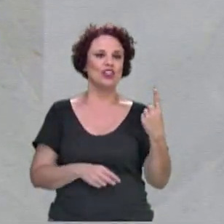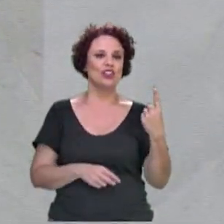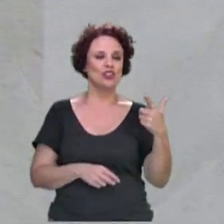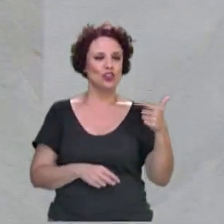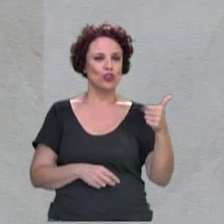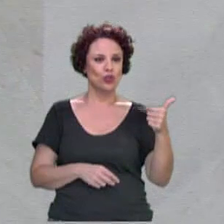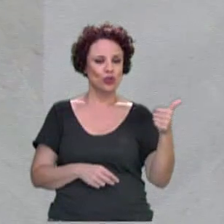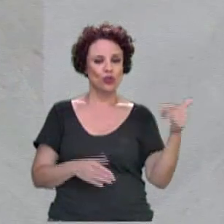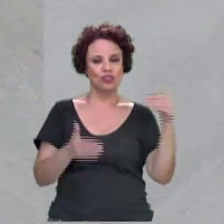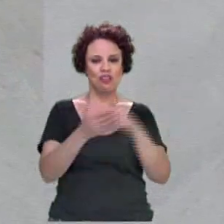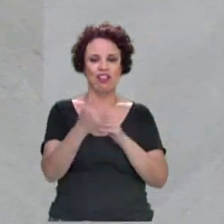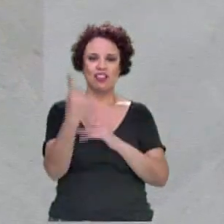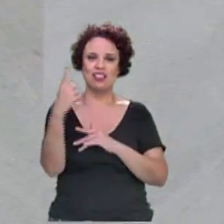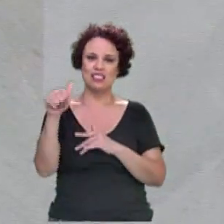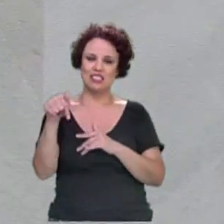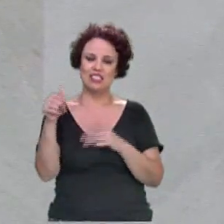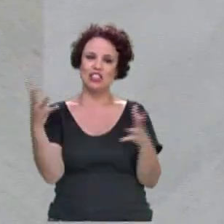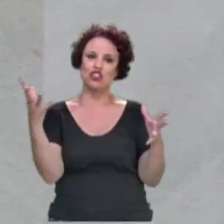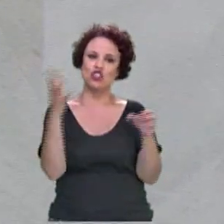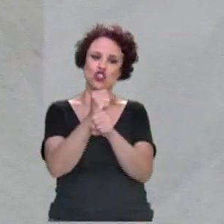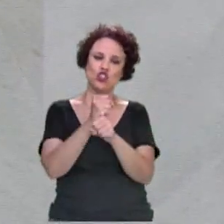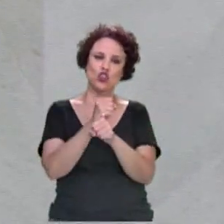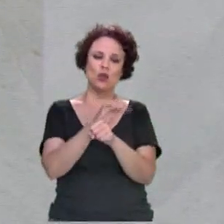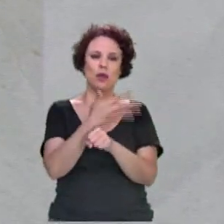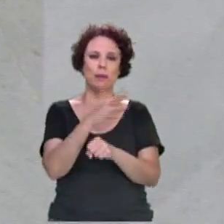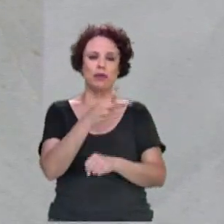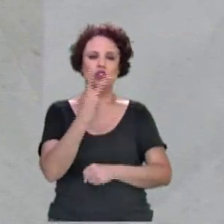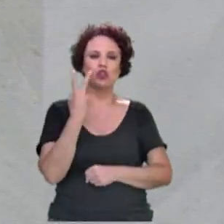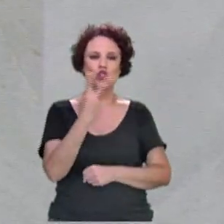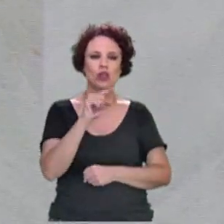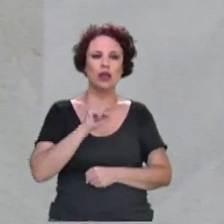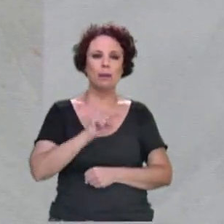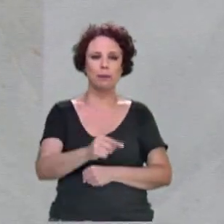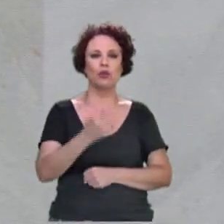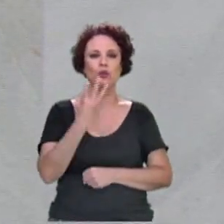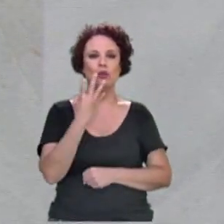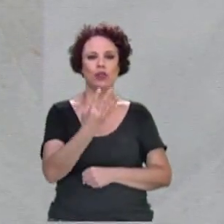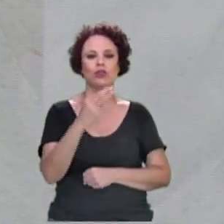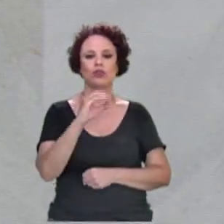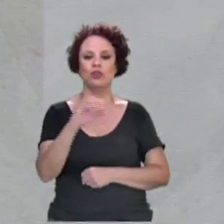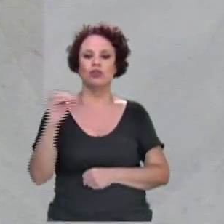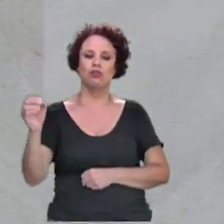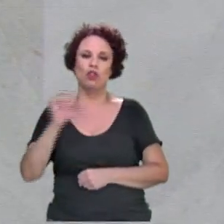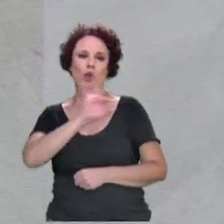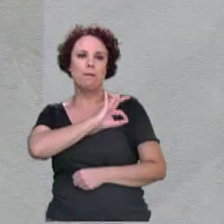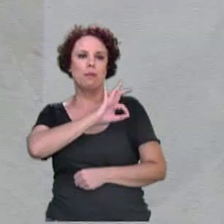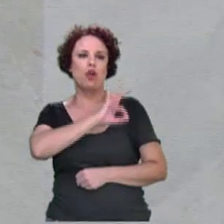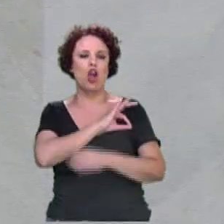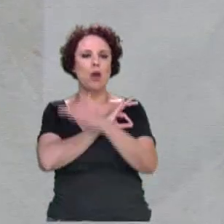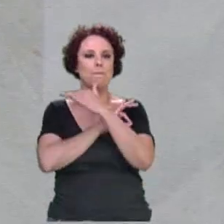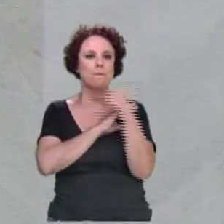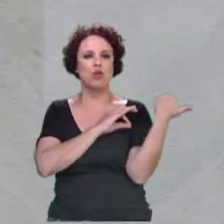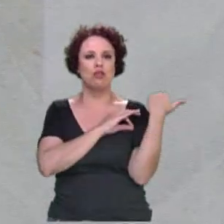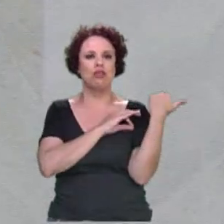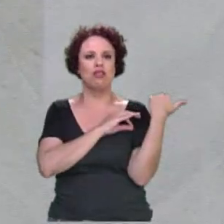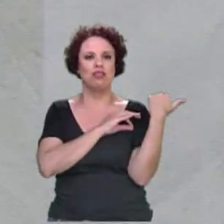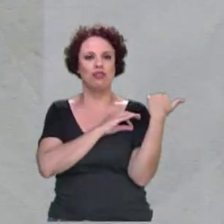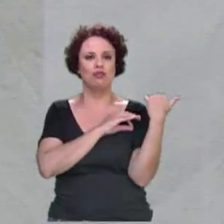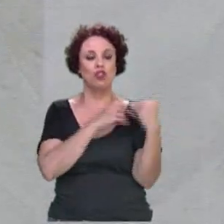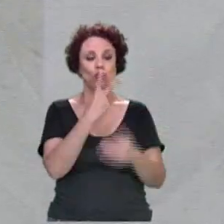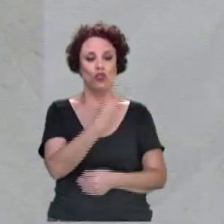a 2017, dá um número aproximado de 2.400 policiais mortos. 2